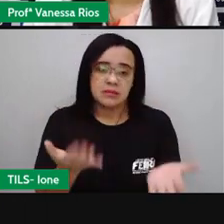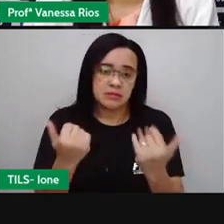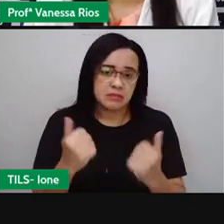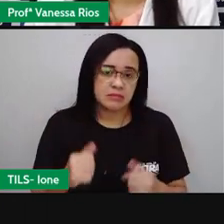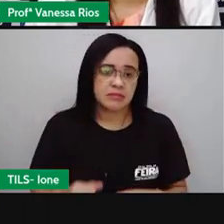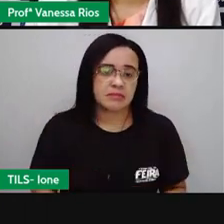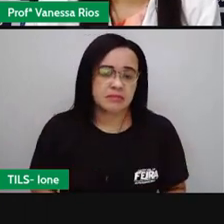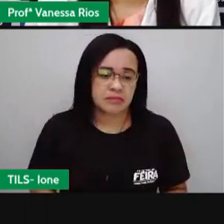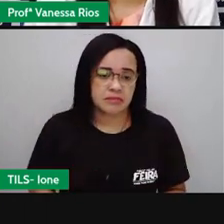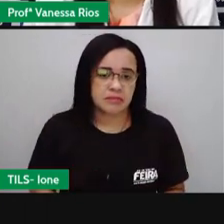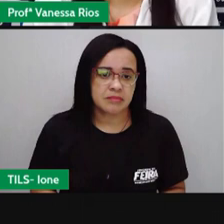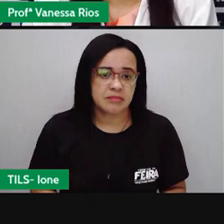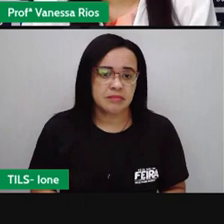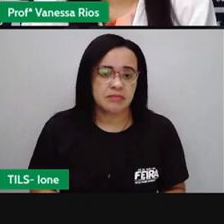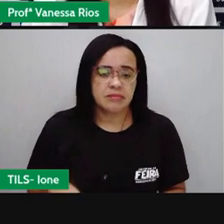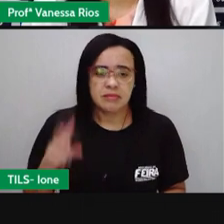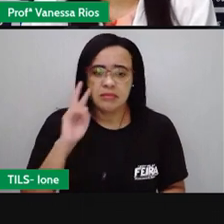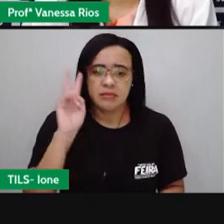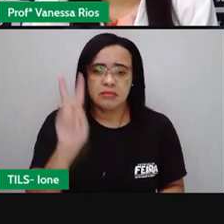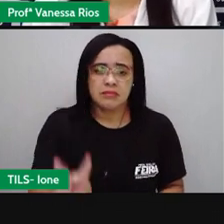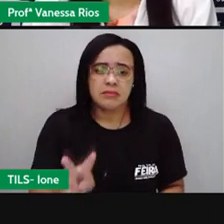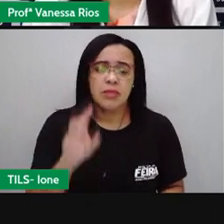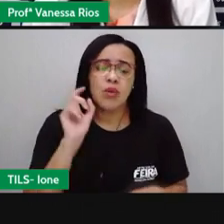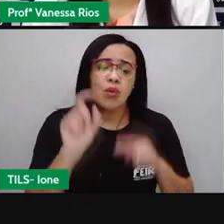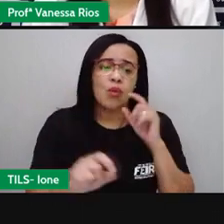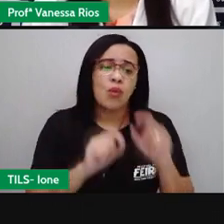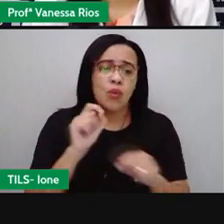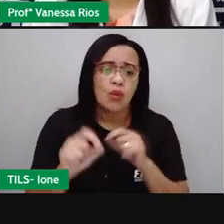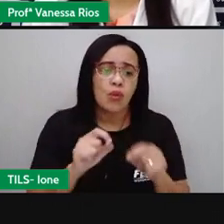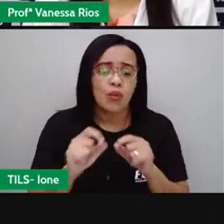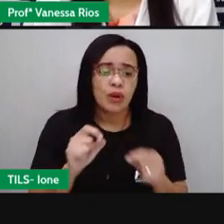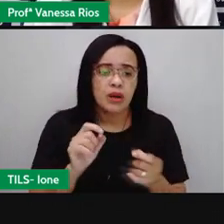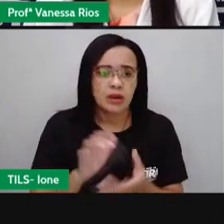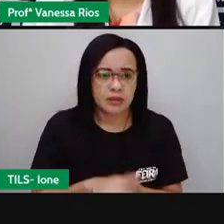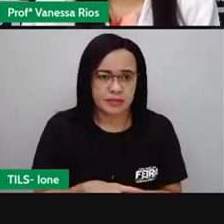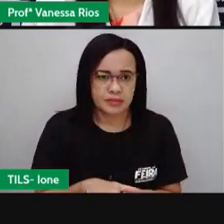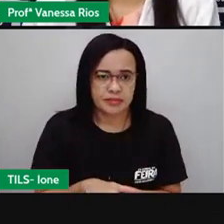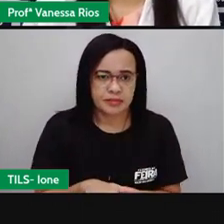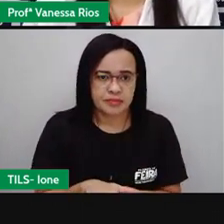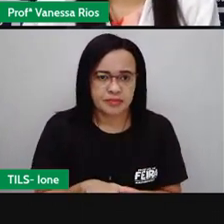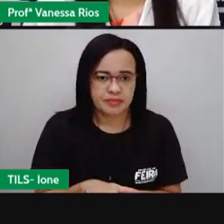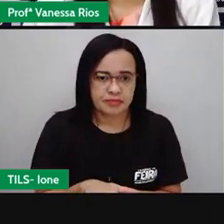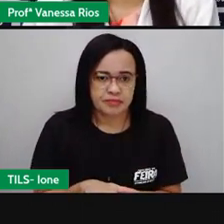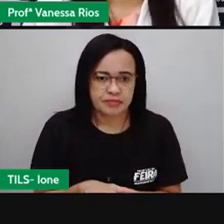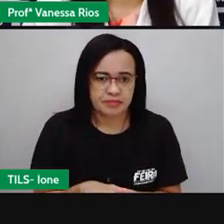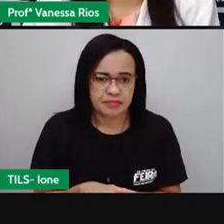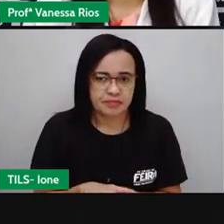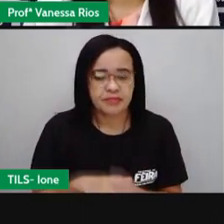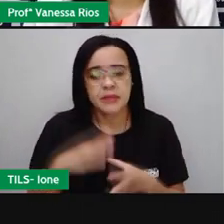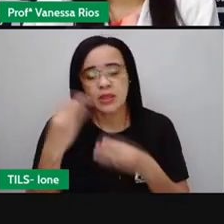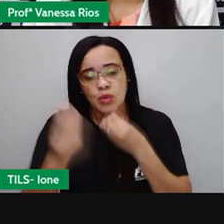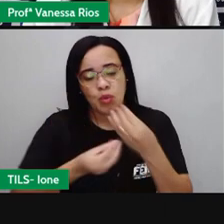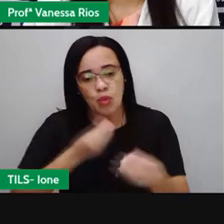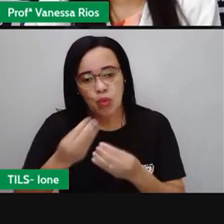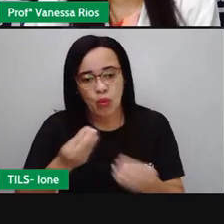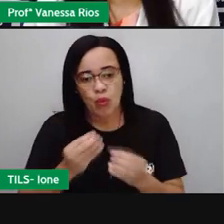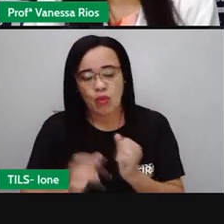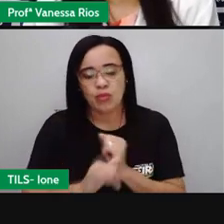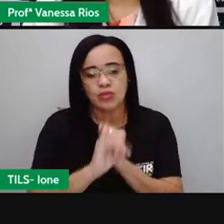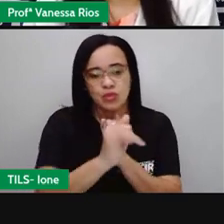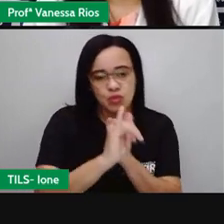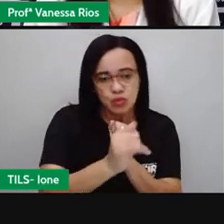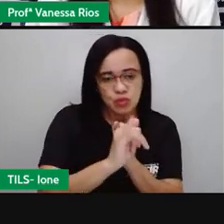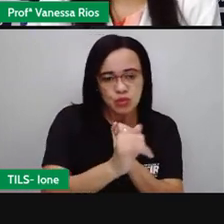O que que a gente observa aí quando a gente fala, né? Como a crônica ela é apresentada? Aí é